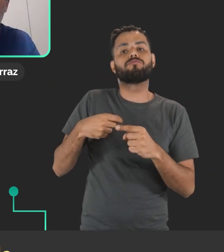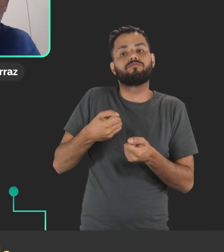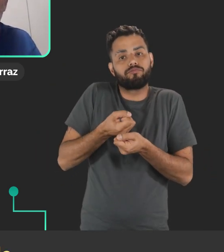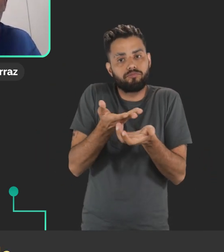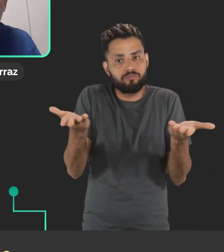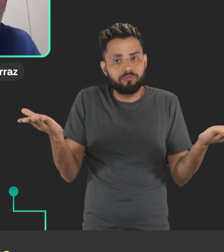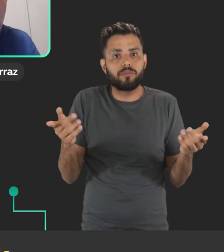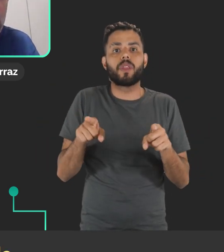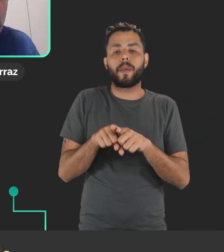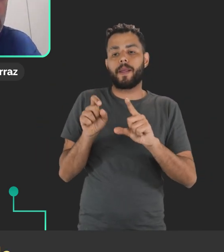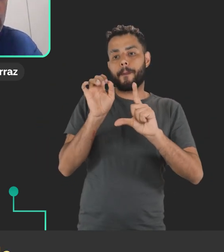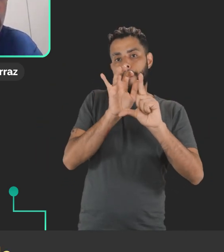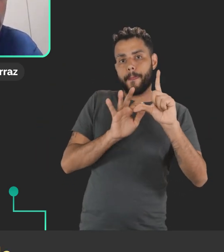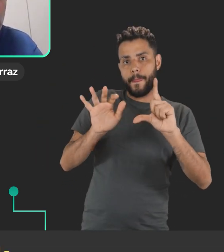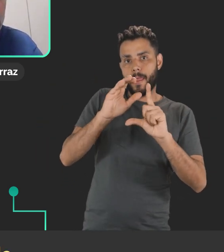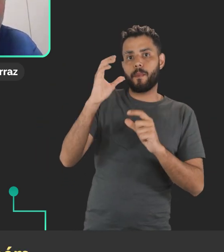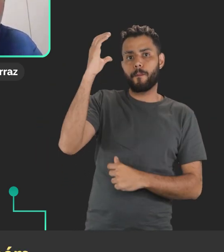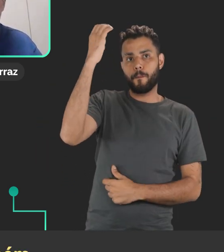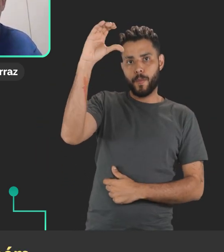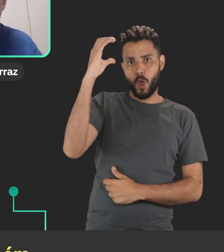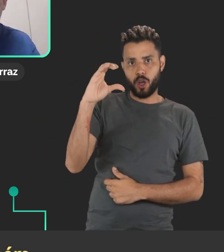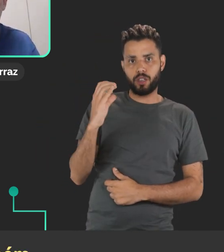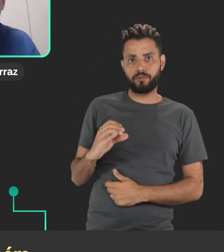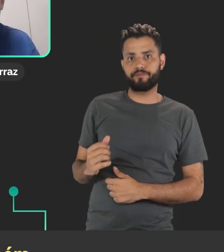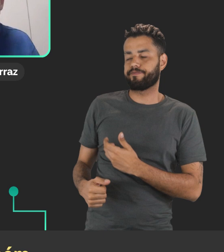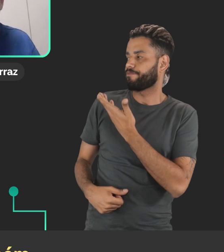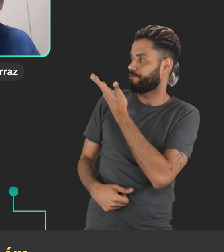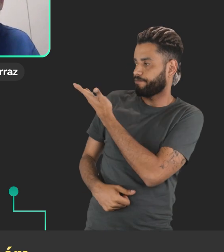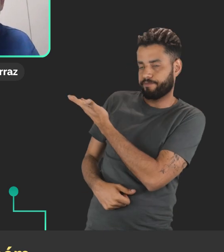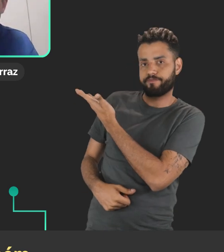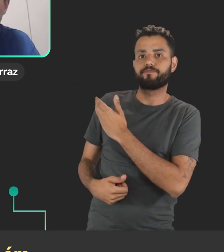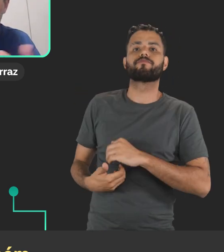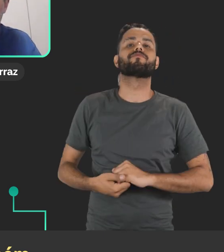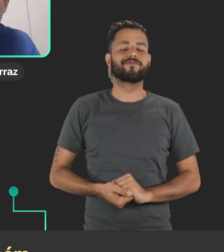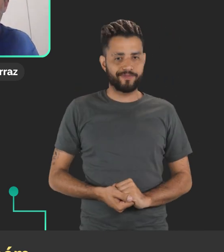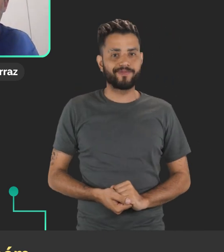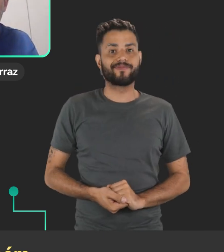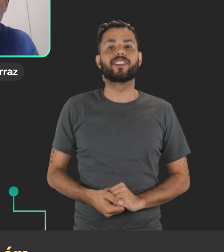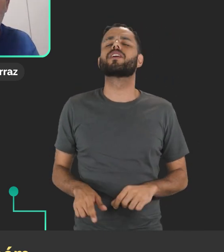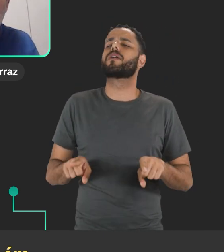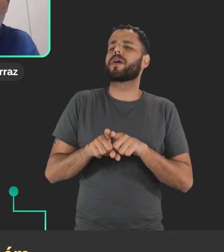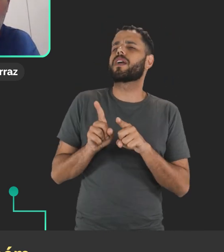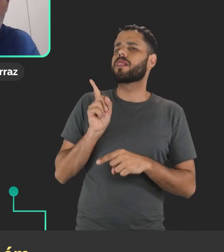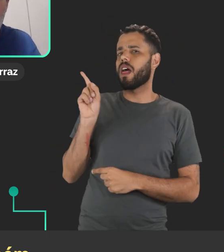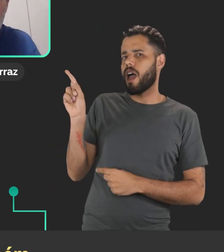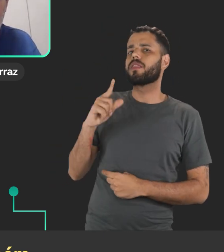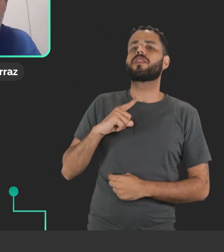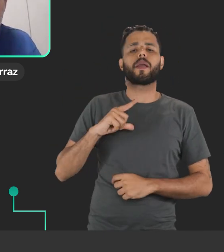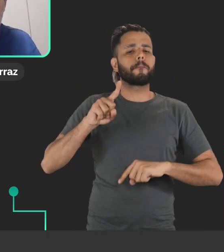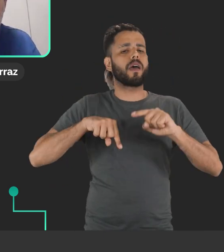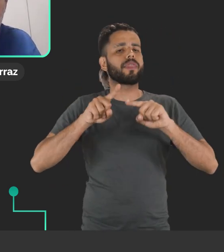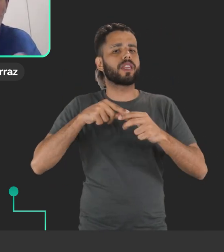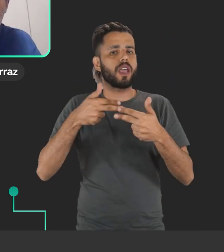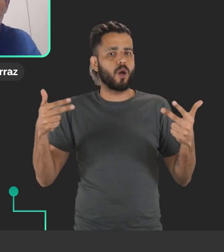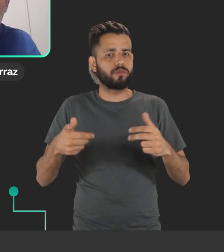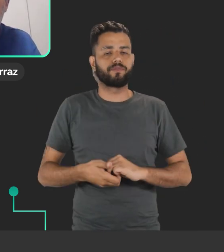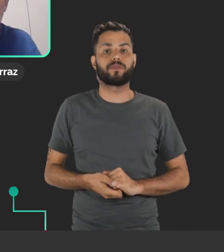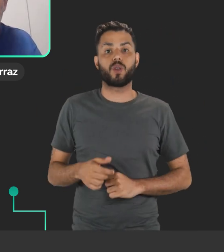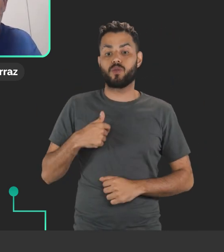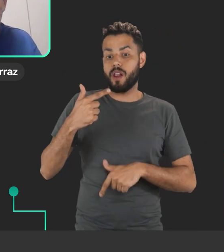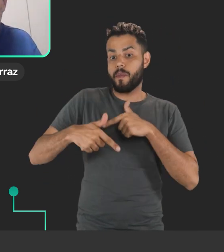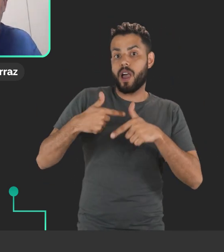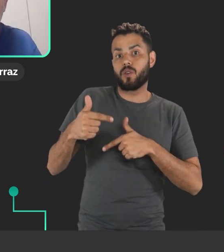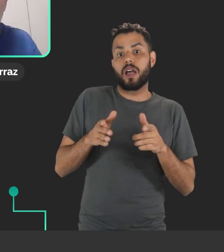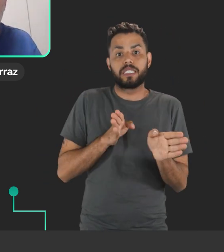o QR Code aqui pro meu blog, né? Reinaldoferraz.com.br, onde eu também disponibilizo alguns materiais. Eu trabalho com